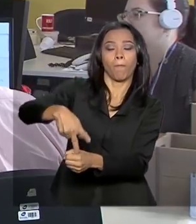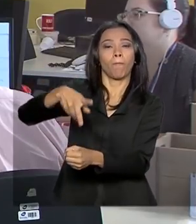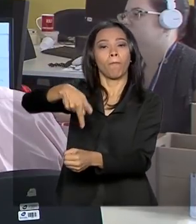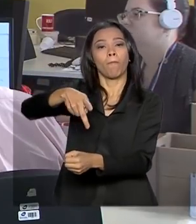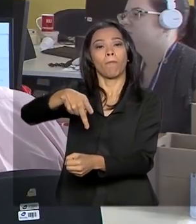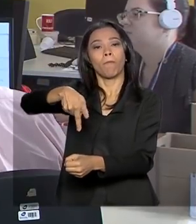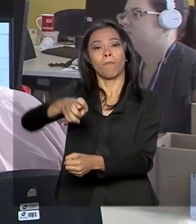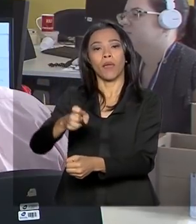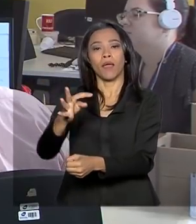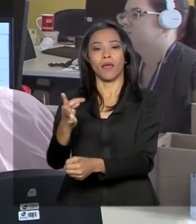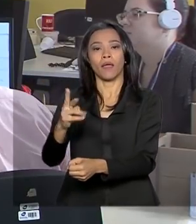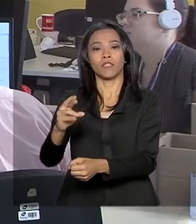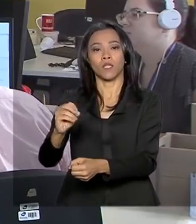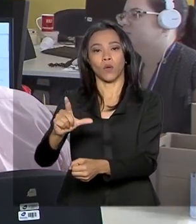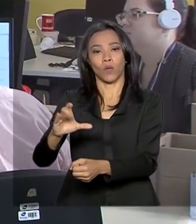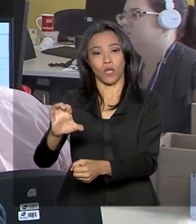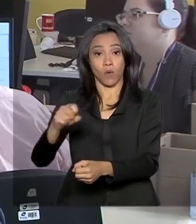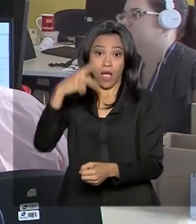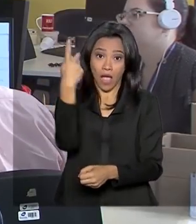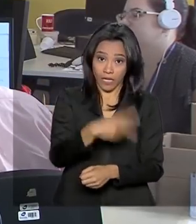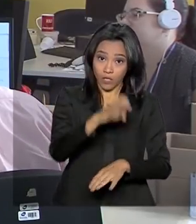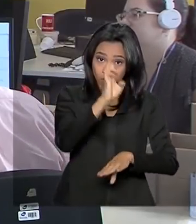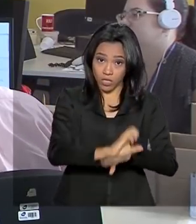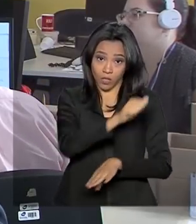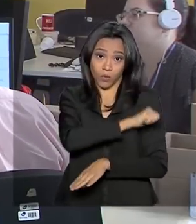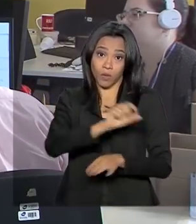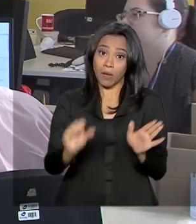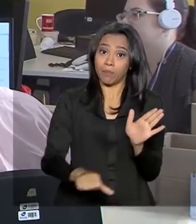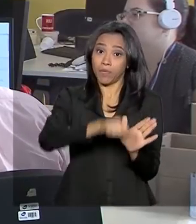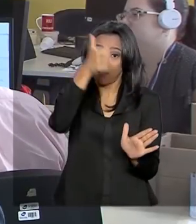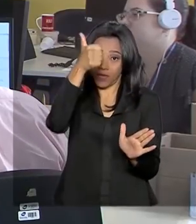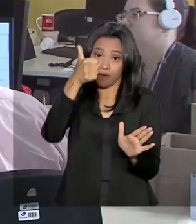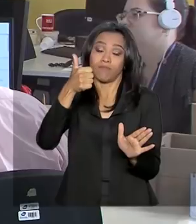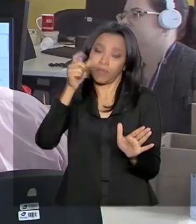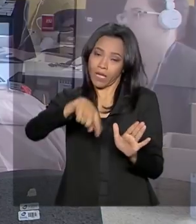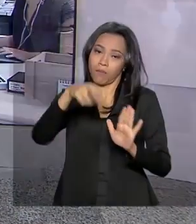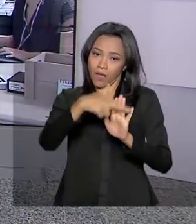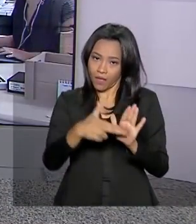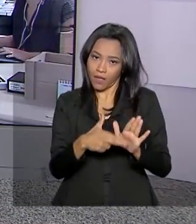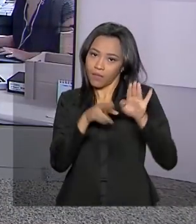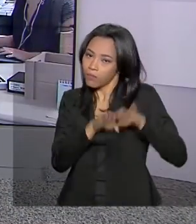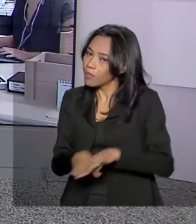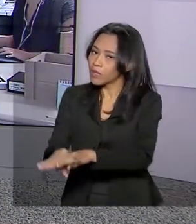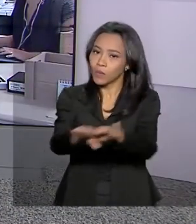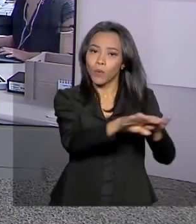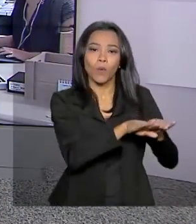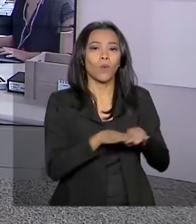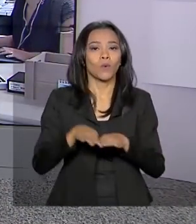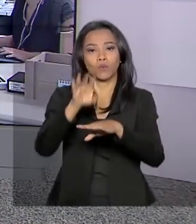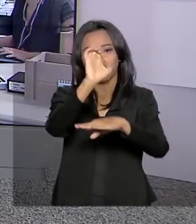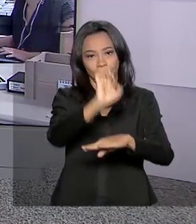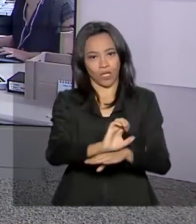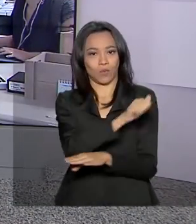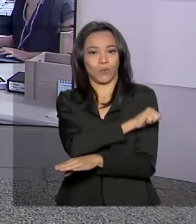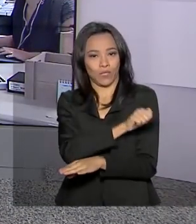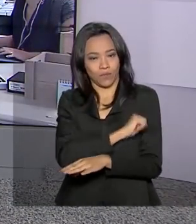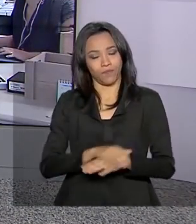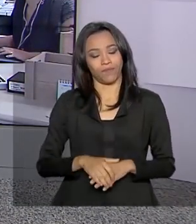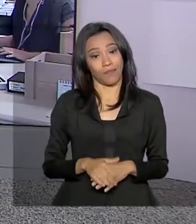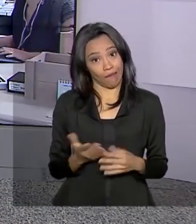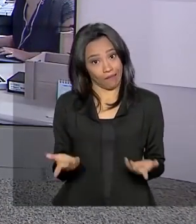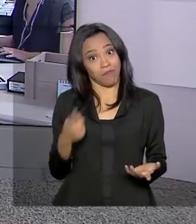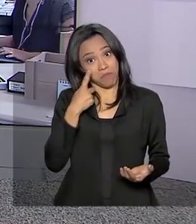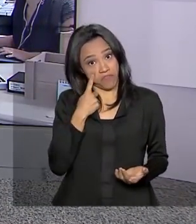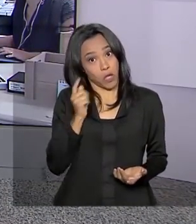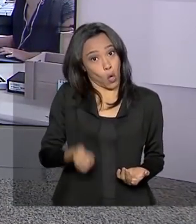aqui no Rio é a primeira do Brasil a valer para todo o Estado. Mara? Ok, vamos ver se, cobrando, pessoal usa